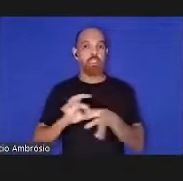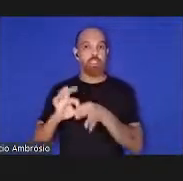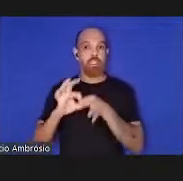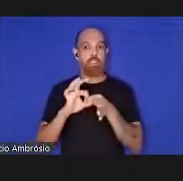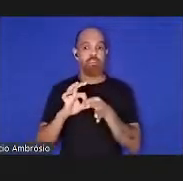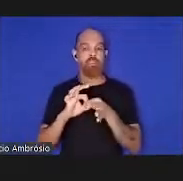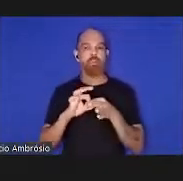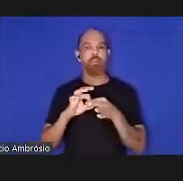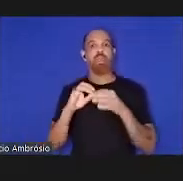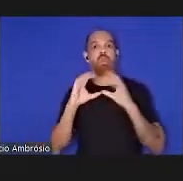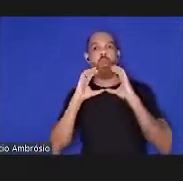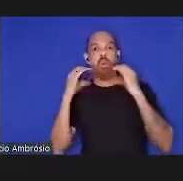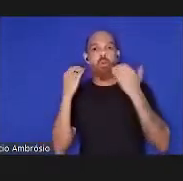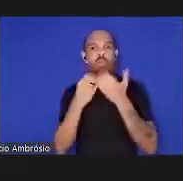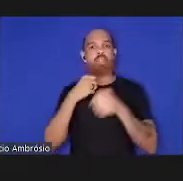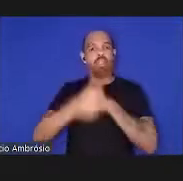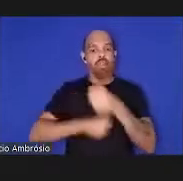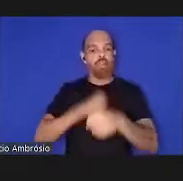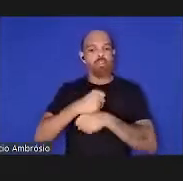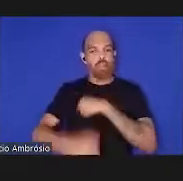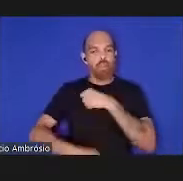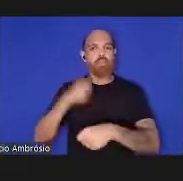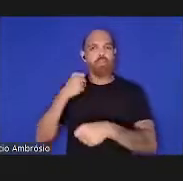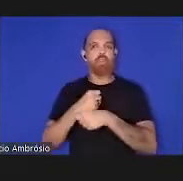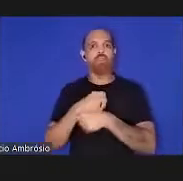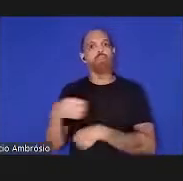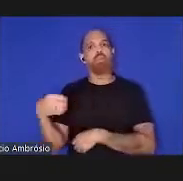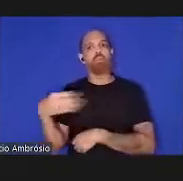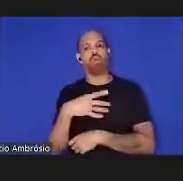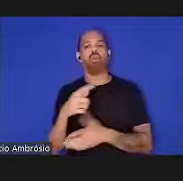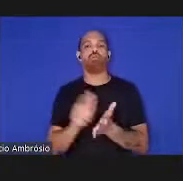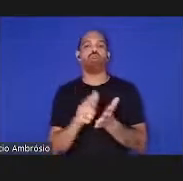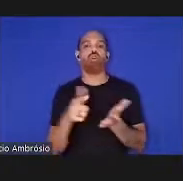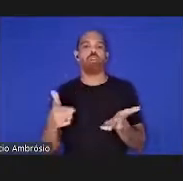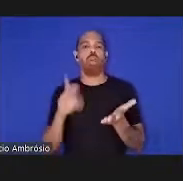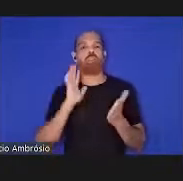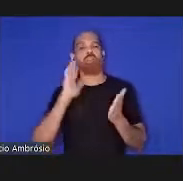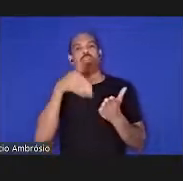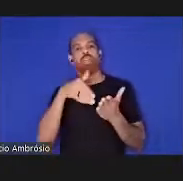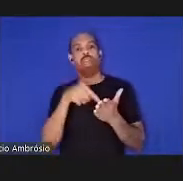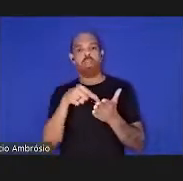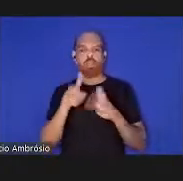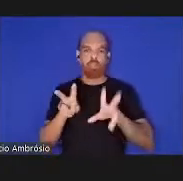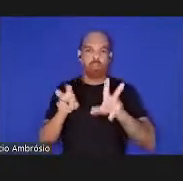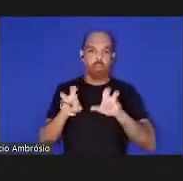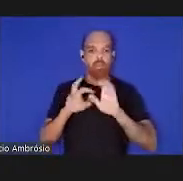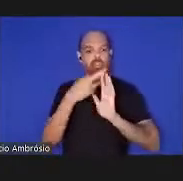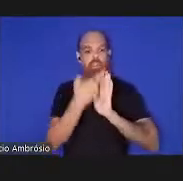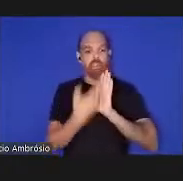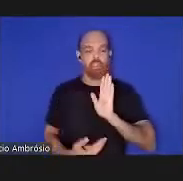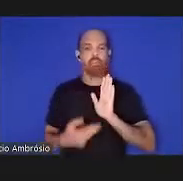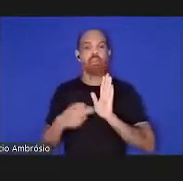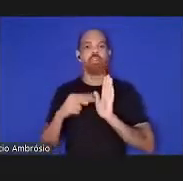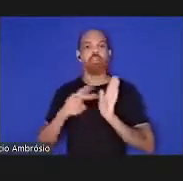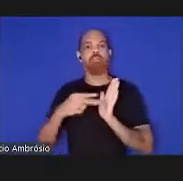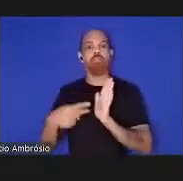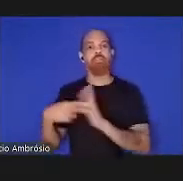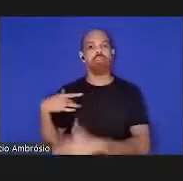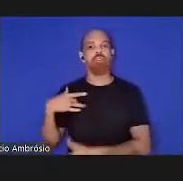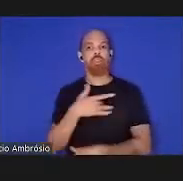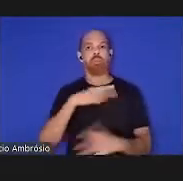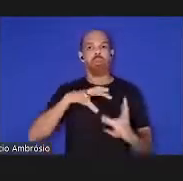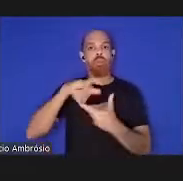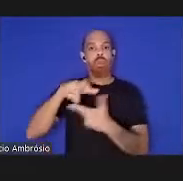anual e um novo jornal dedicado ao tema o relatório definiu a saúde planetária como a saúde das civilizações